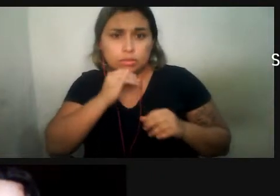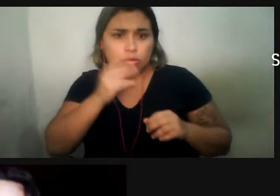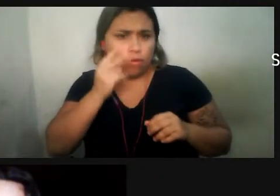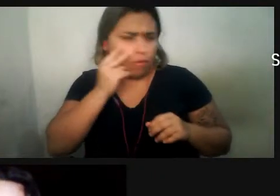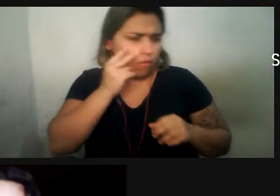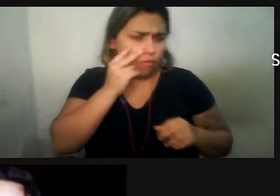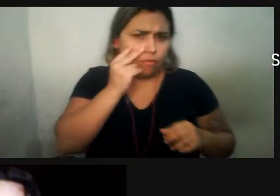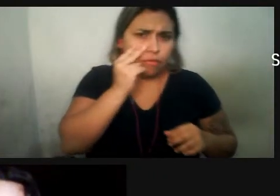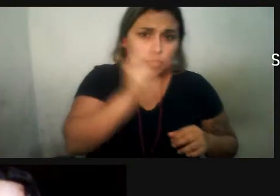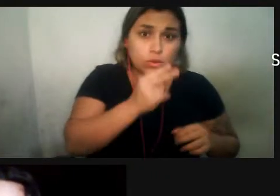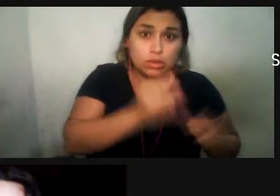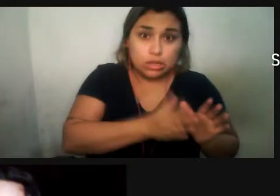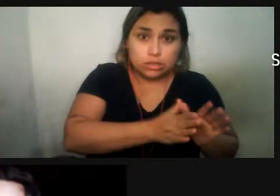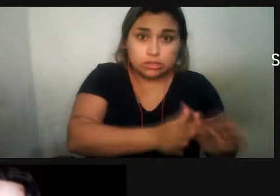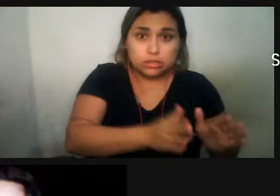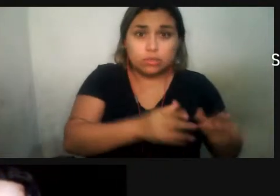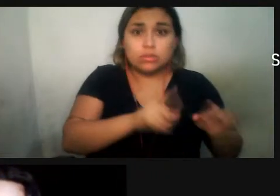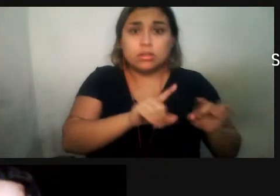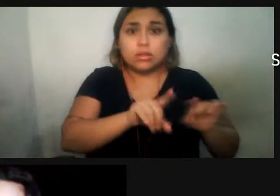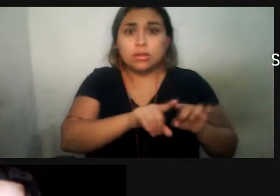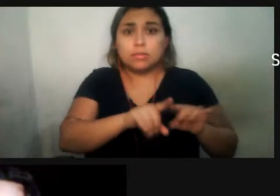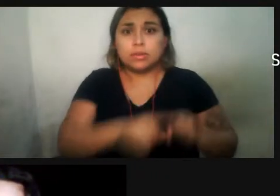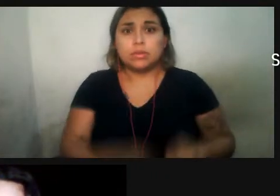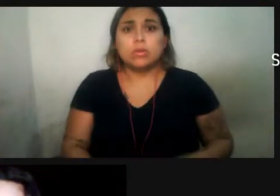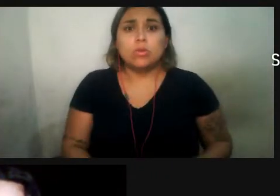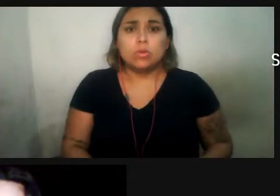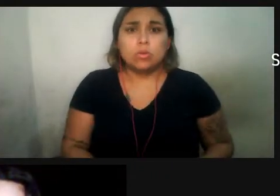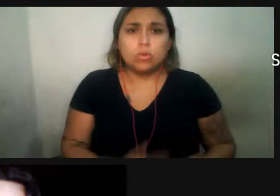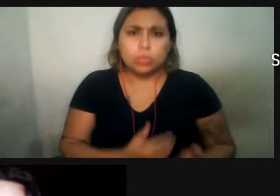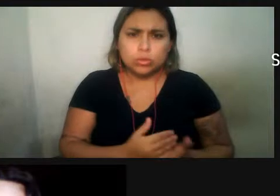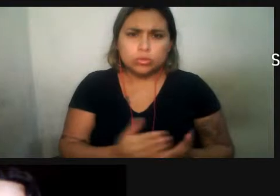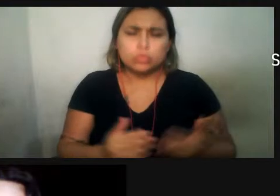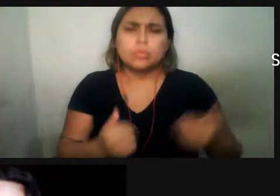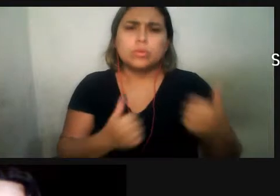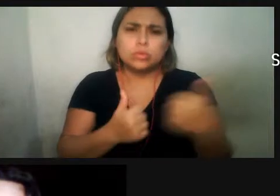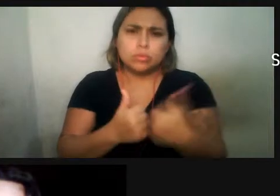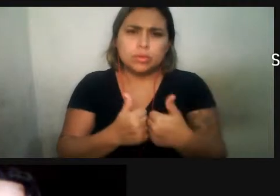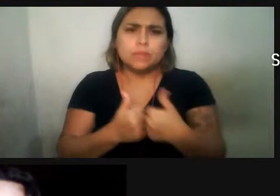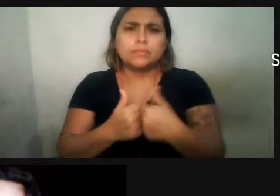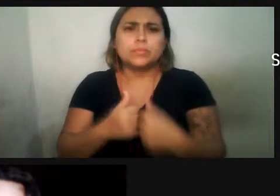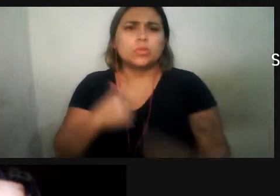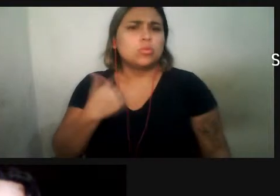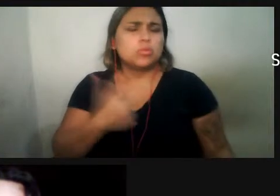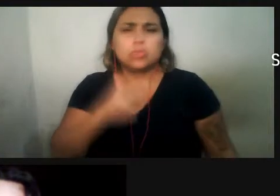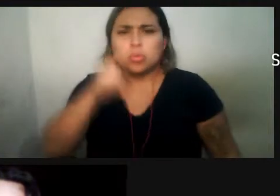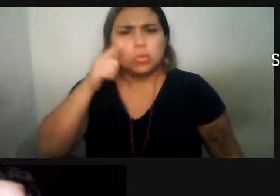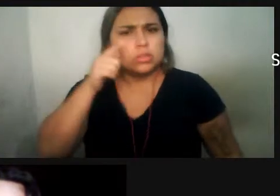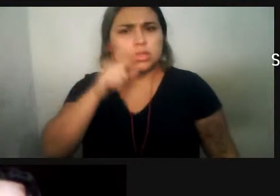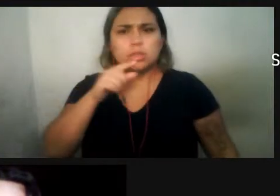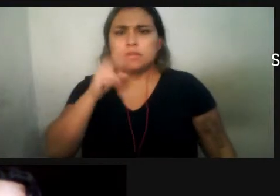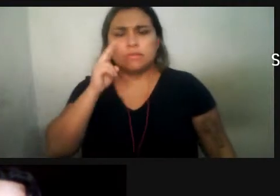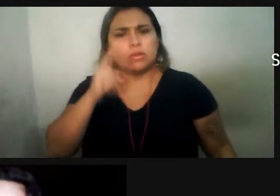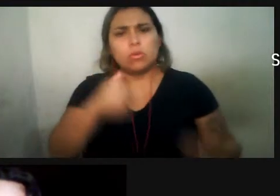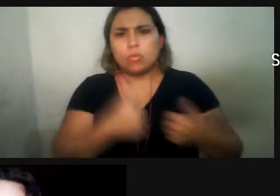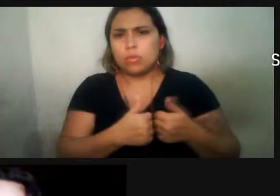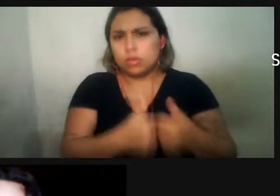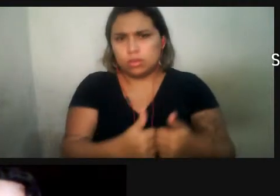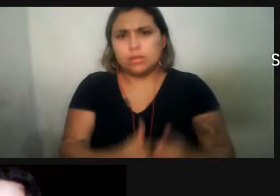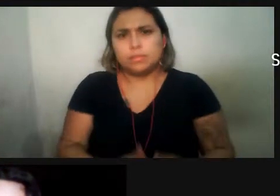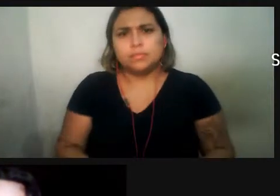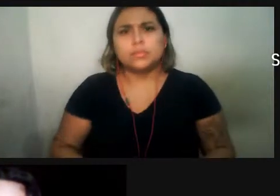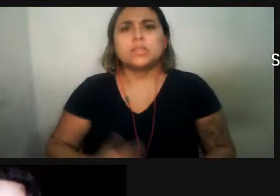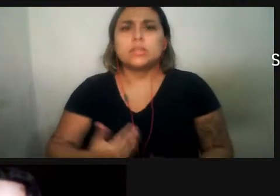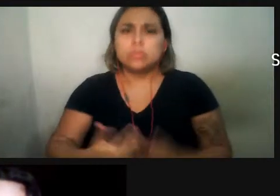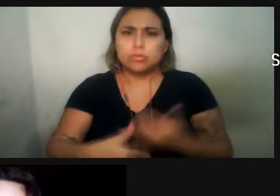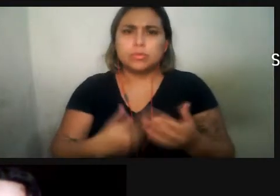meses já quando a mãe decide se aproximar de novo com o bebê. já, então a gente não consegue acompanhar esse desenvolvimento de perto como